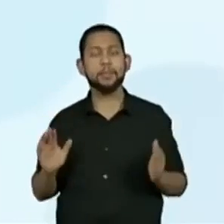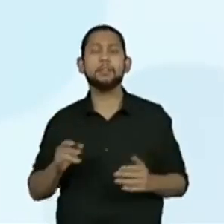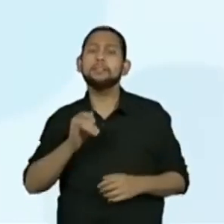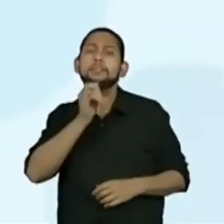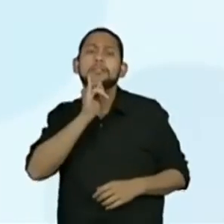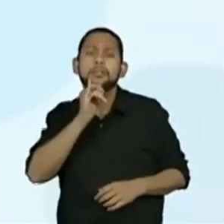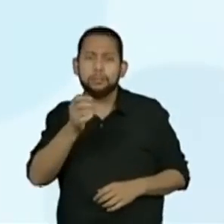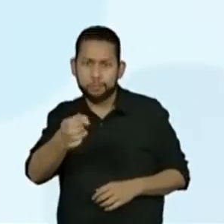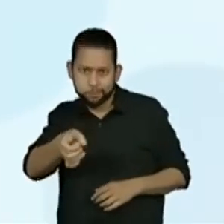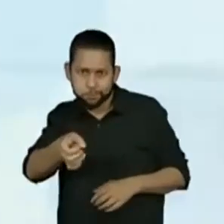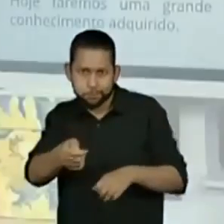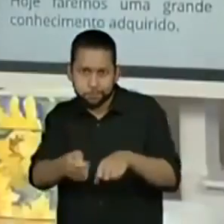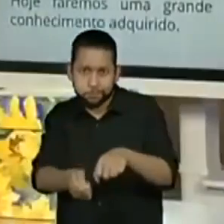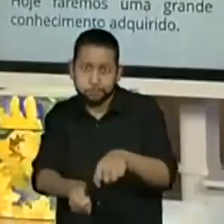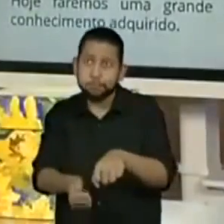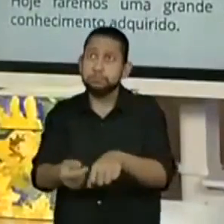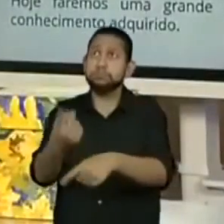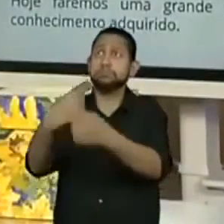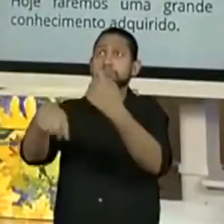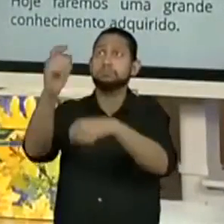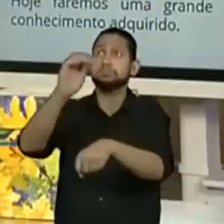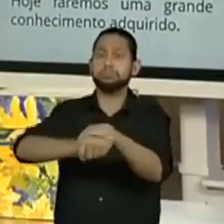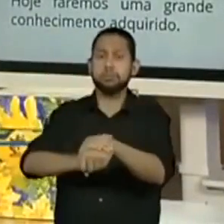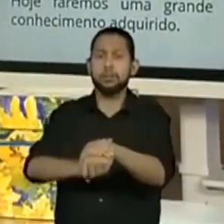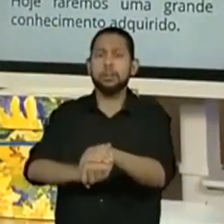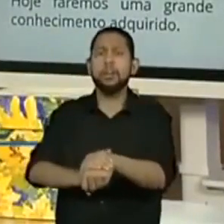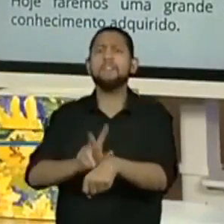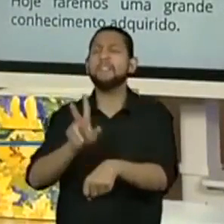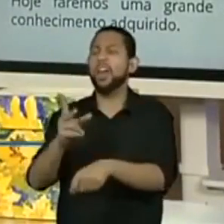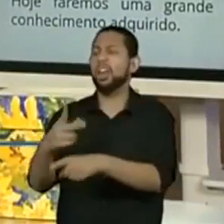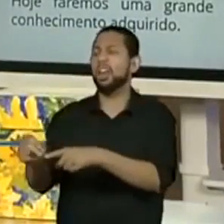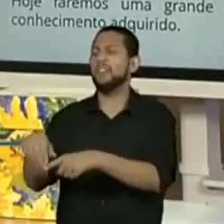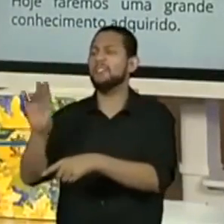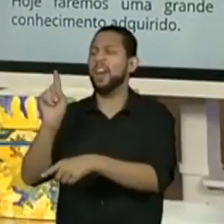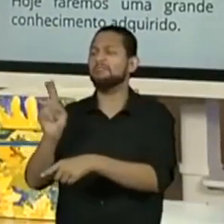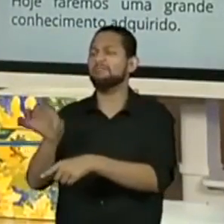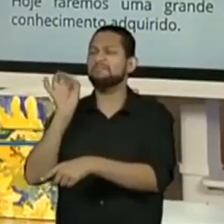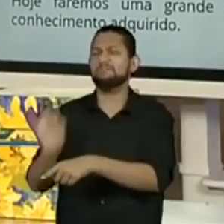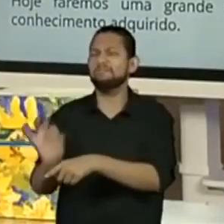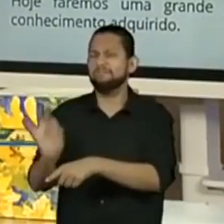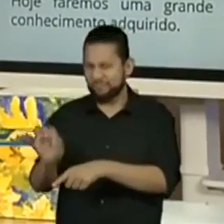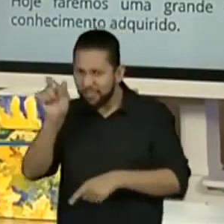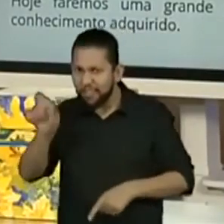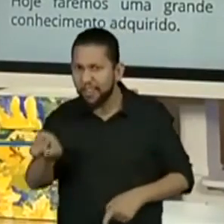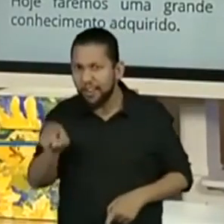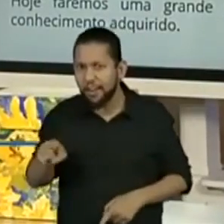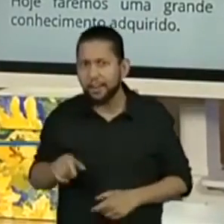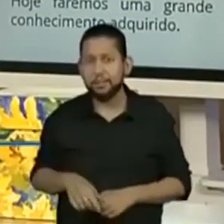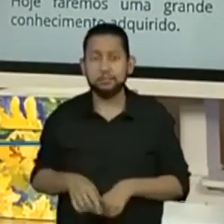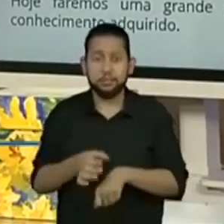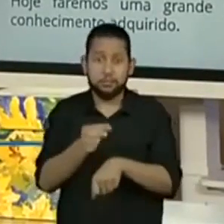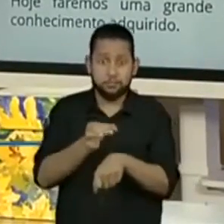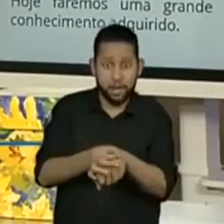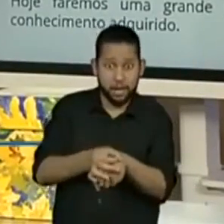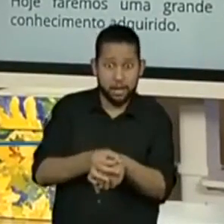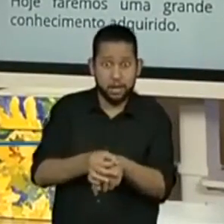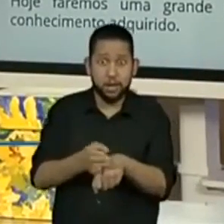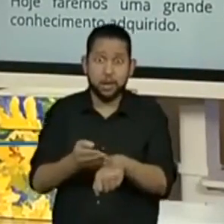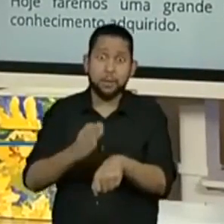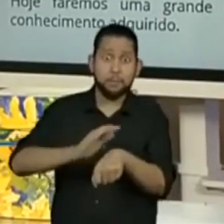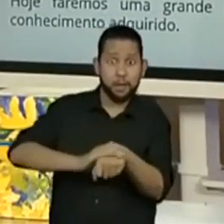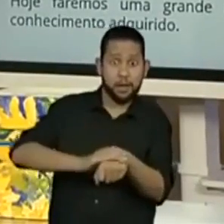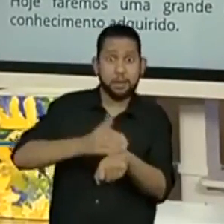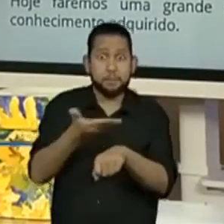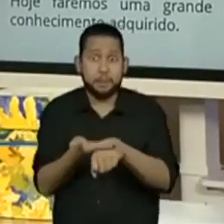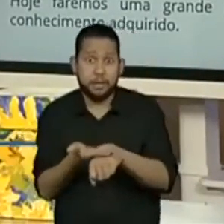jogo da moeda, dá pra prever quem vai ganhar? Não dá. Dá pra prever qual é a carinha que vai sair pra cima? Se é cara ou coroa?